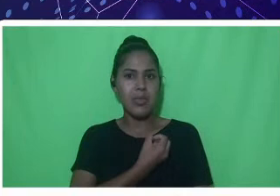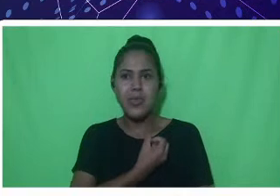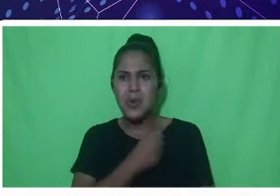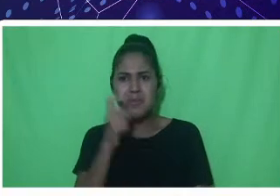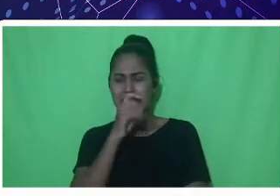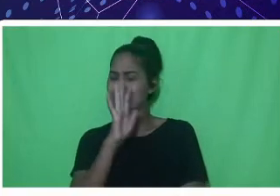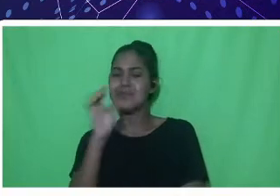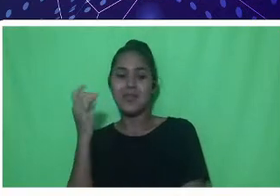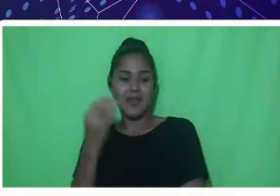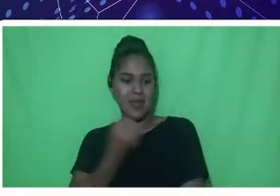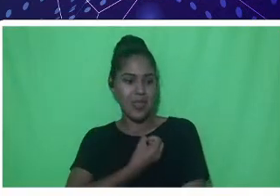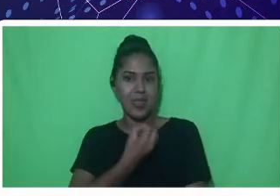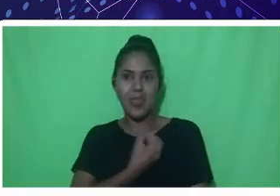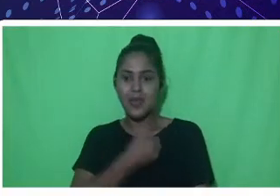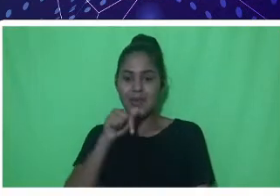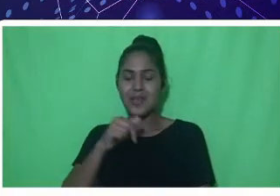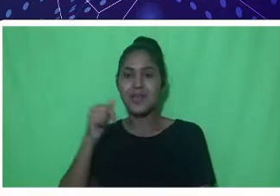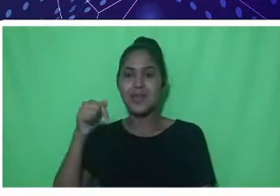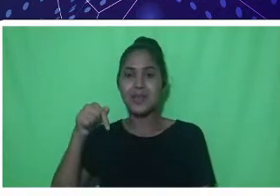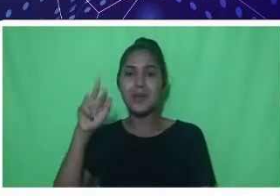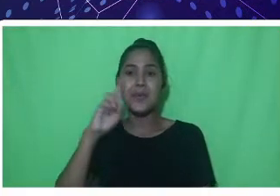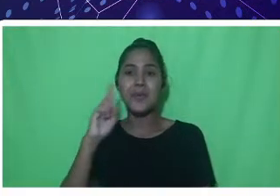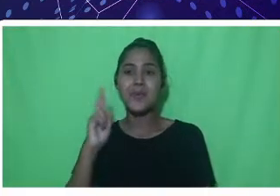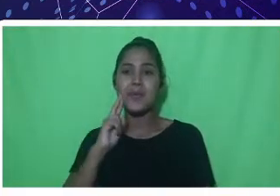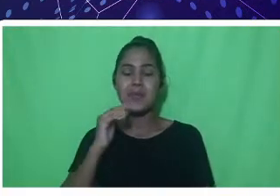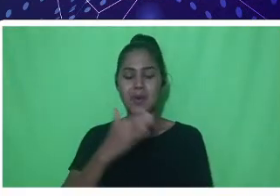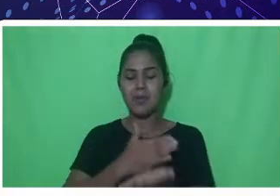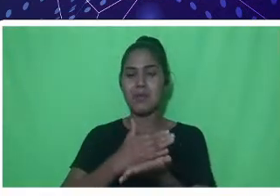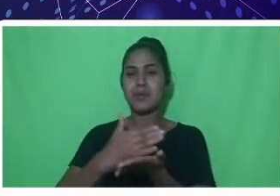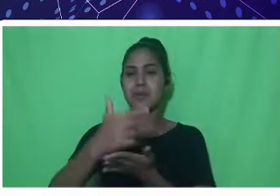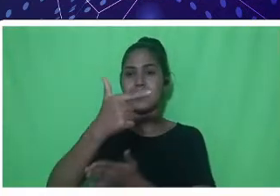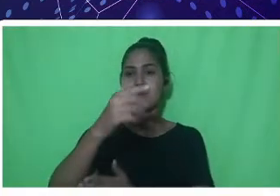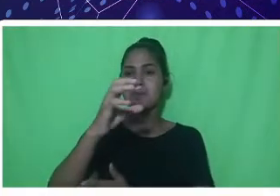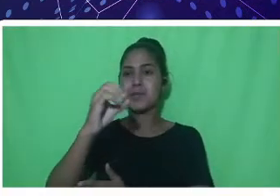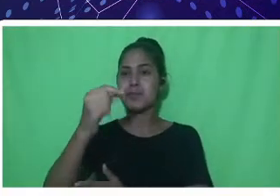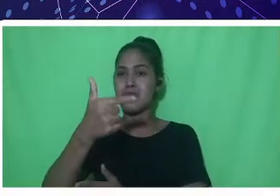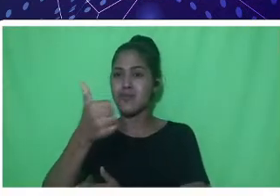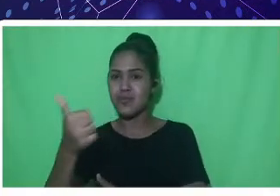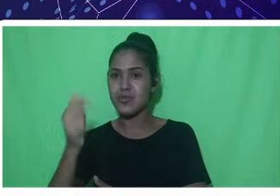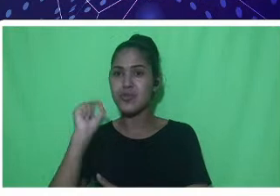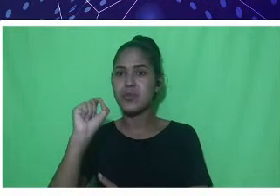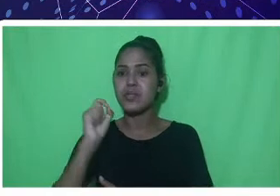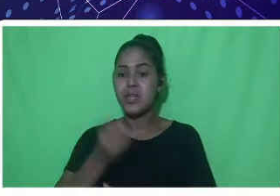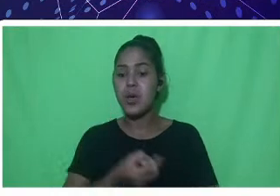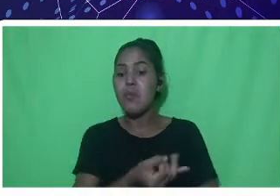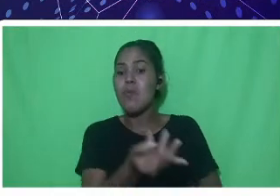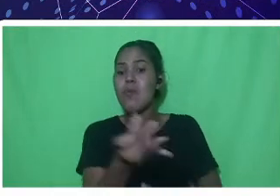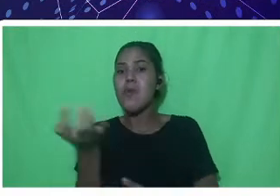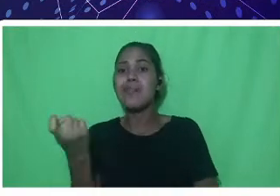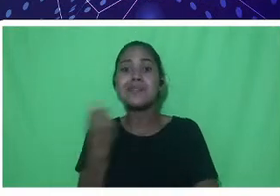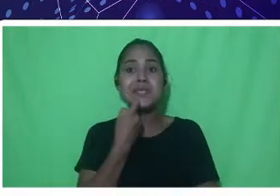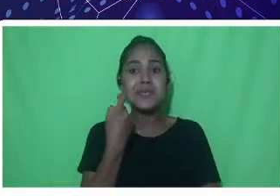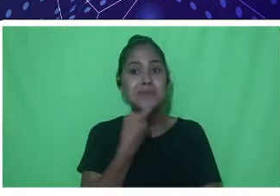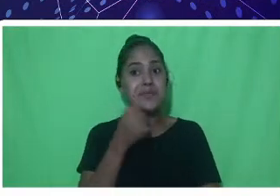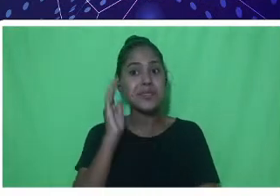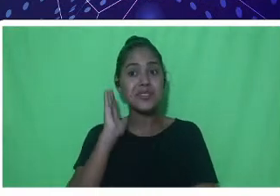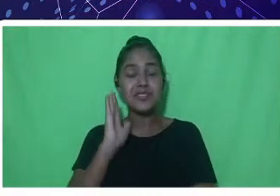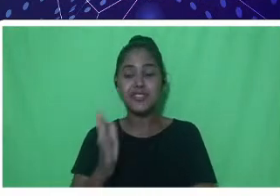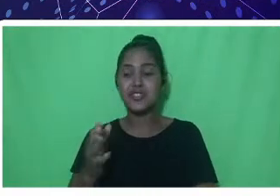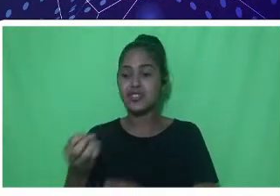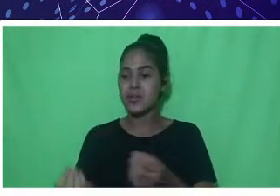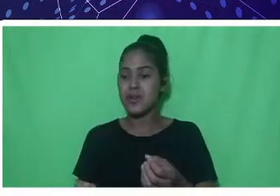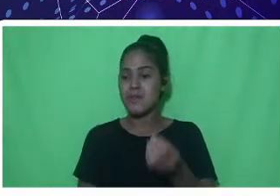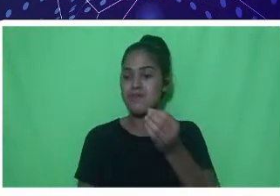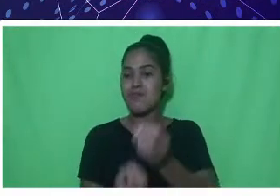pegar em 2021 a quantidade de peixes, por exemplo, nativos que foram produzidos em Rondônia,